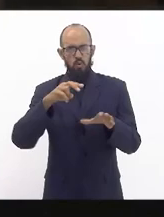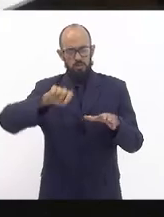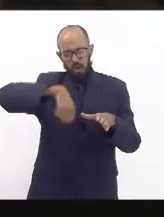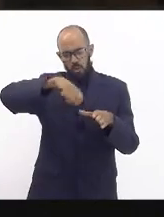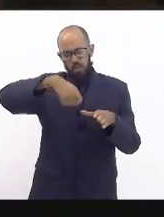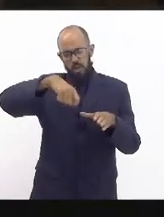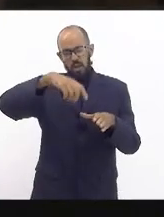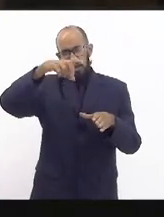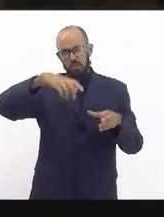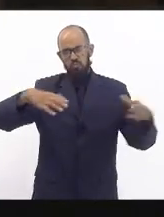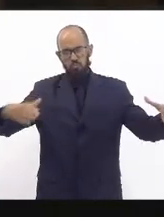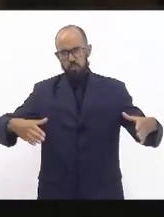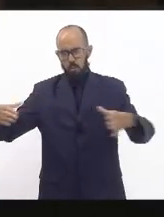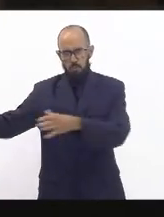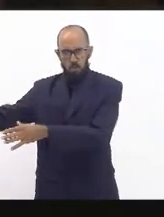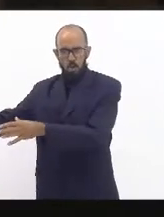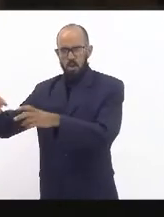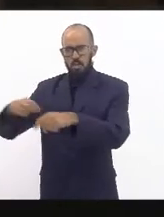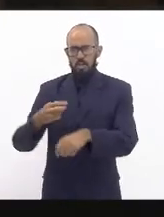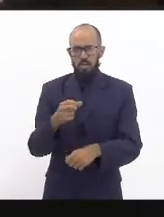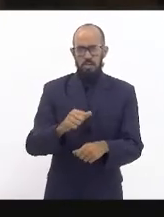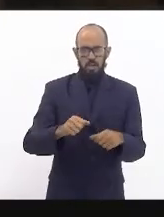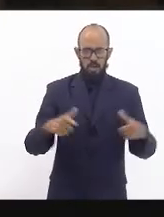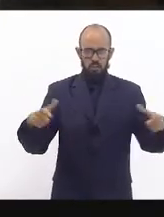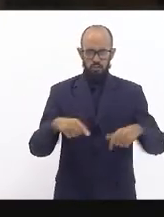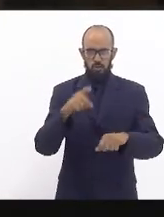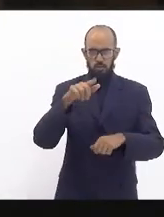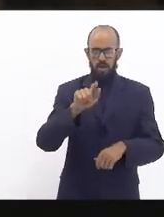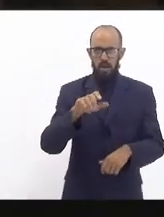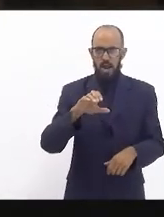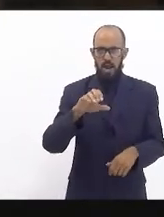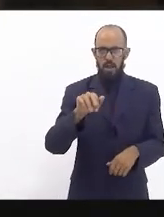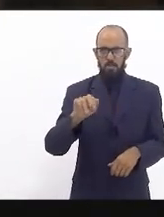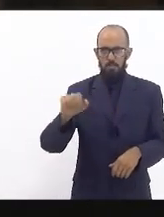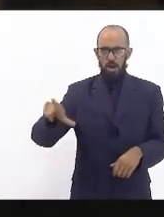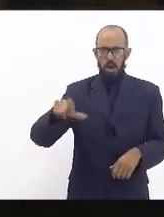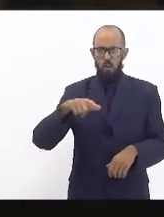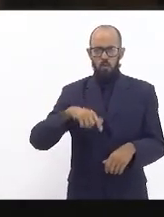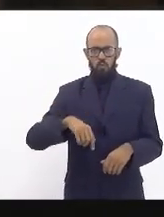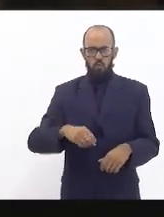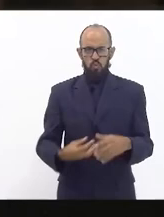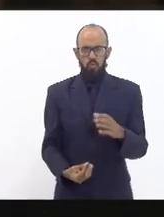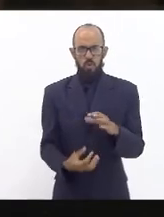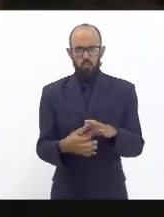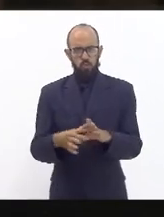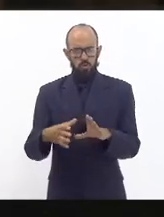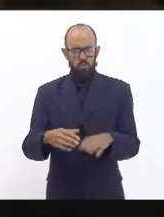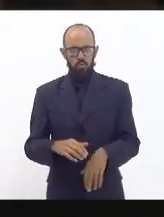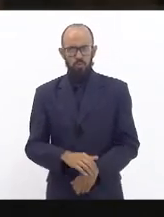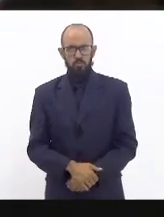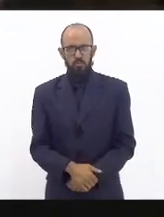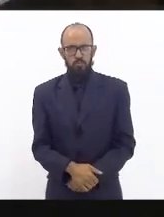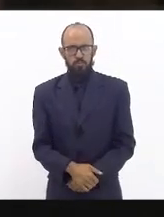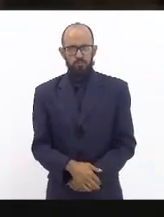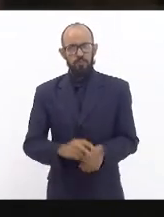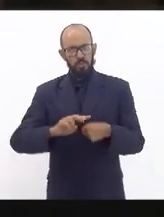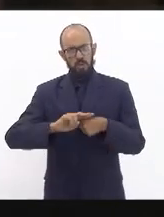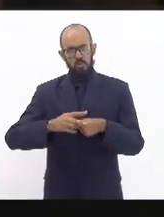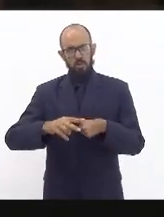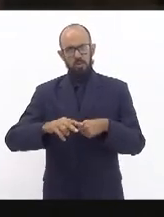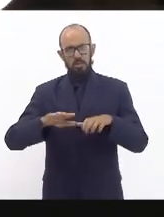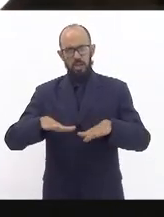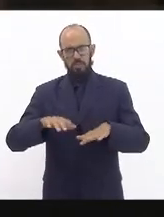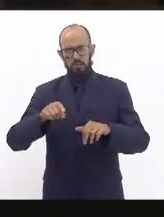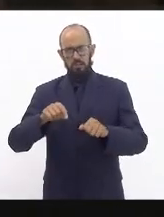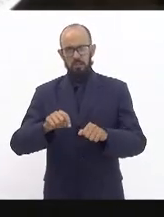fez com autorização do governador na época Cabral famigerado Cabral o ato de repercussão estadual e agora vem o